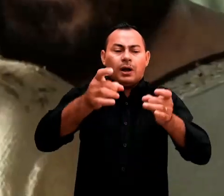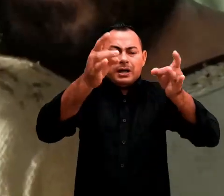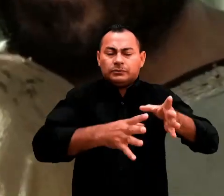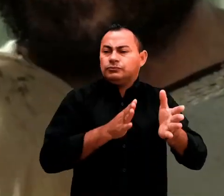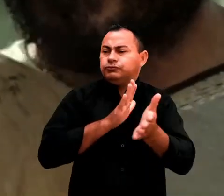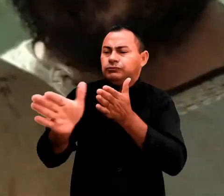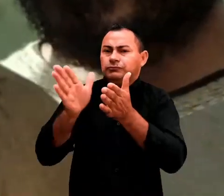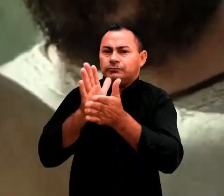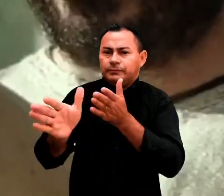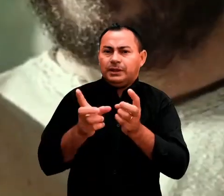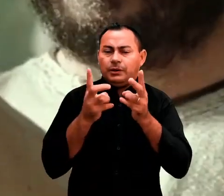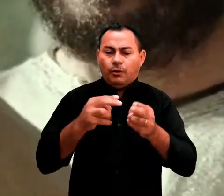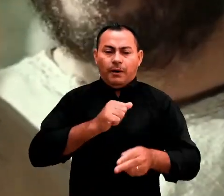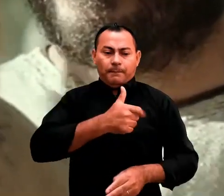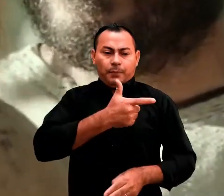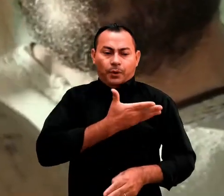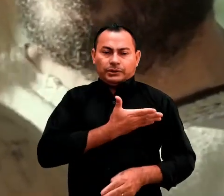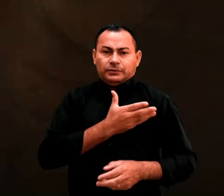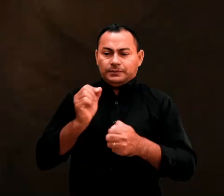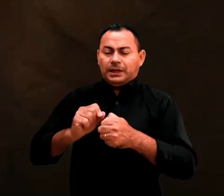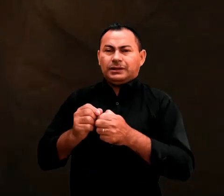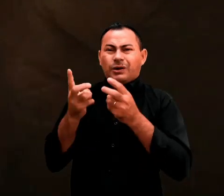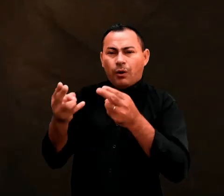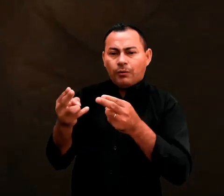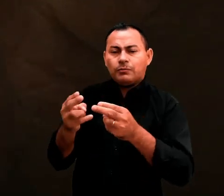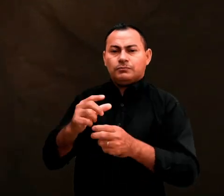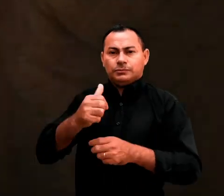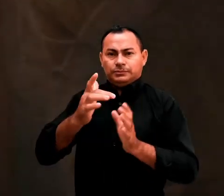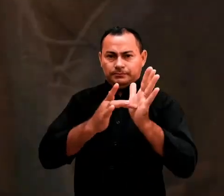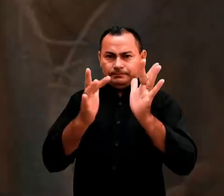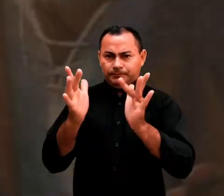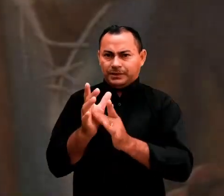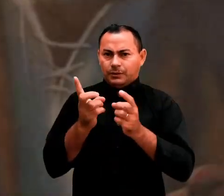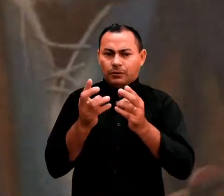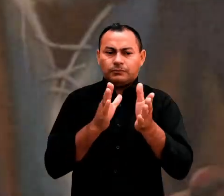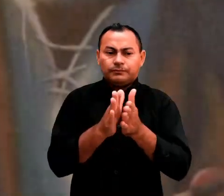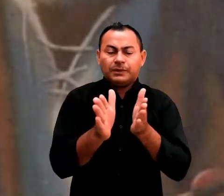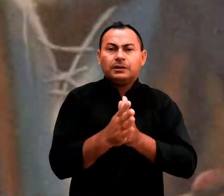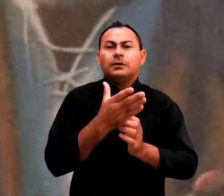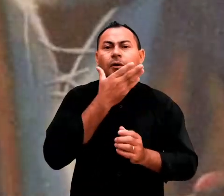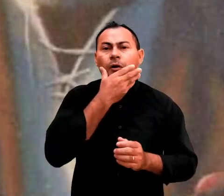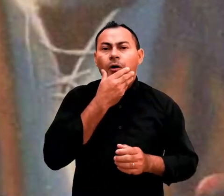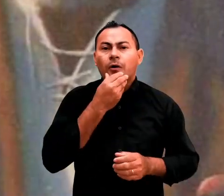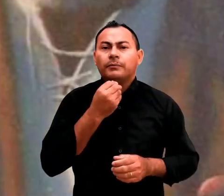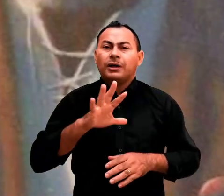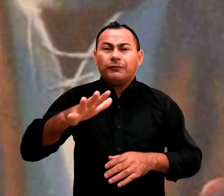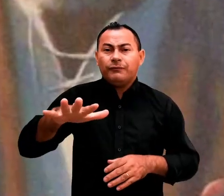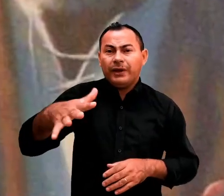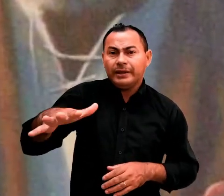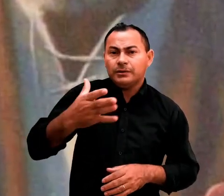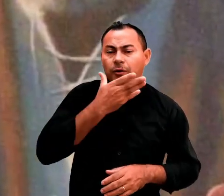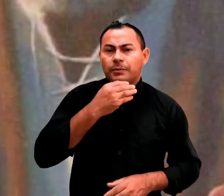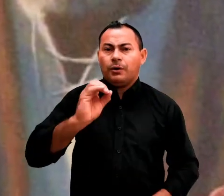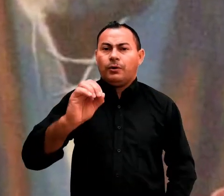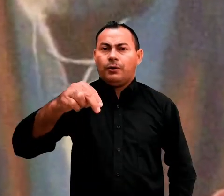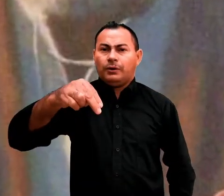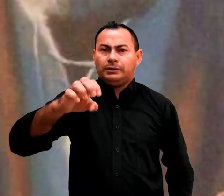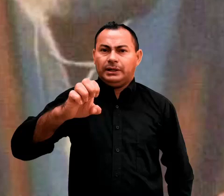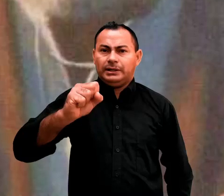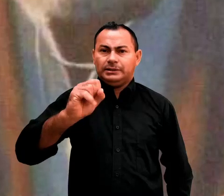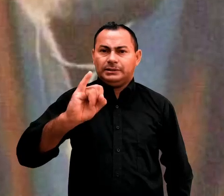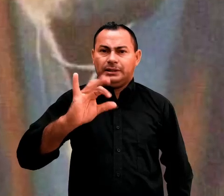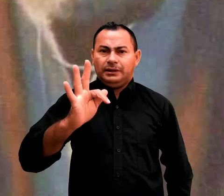fugiu, assim como os apóstolos fizeram com Jesus. Talvez tenha sido esse homem chamado Onesíforo que tenha